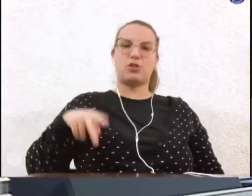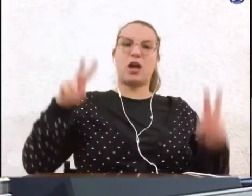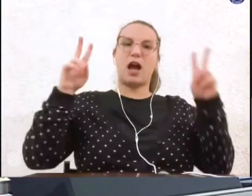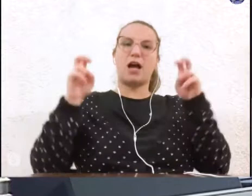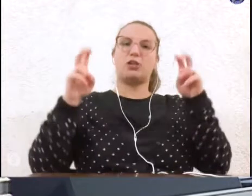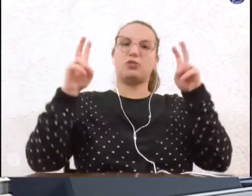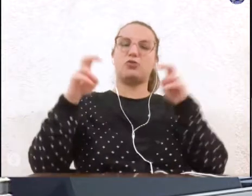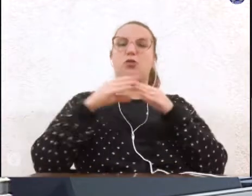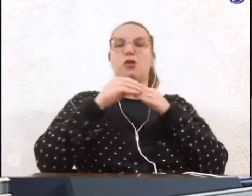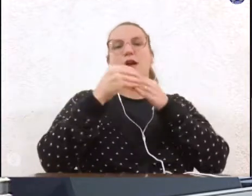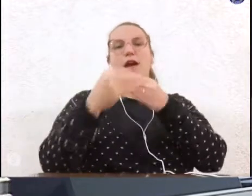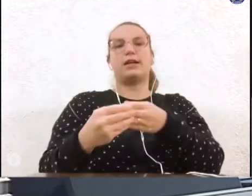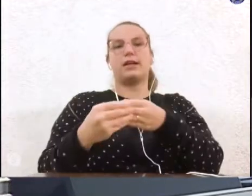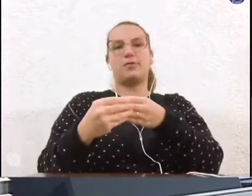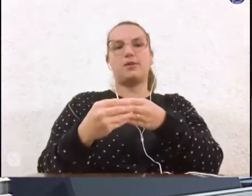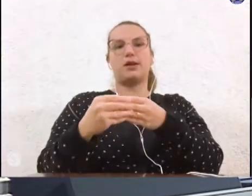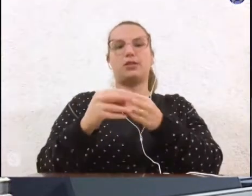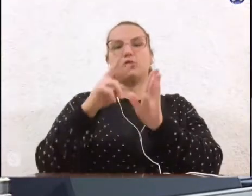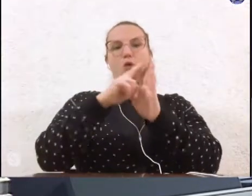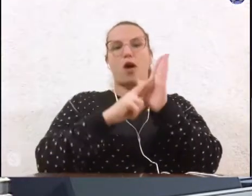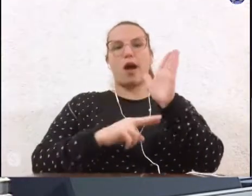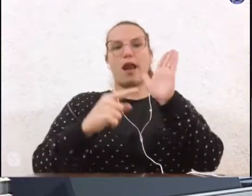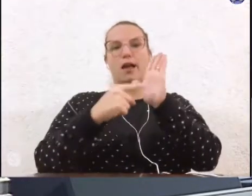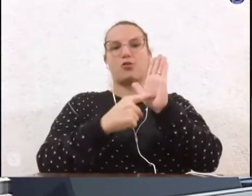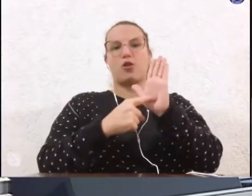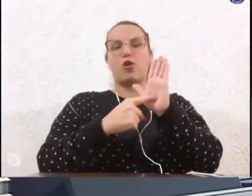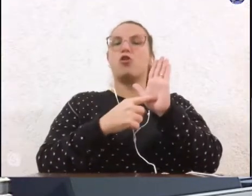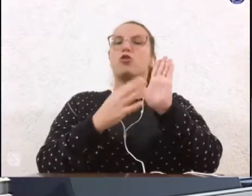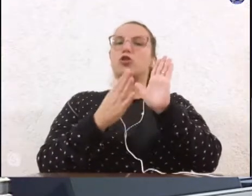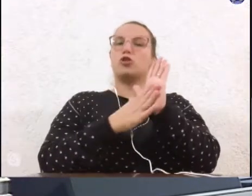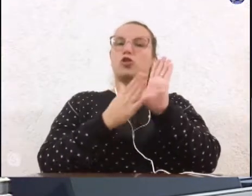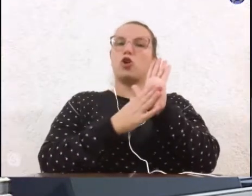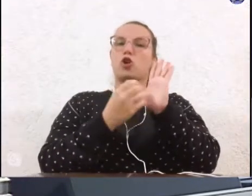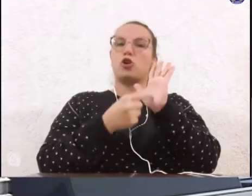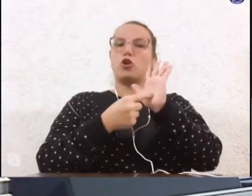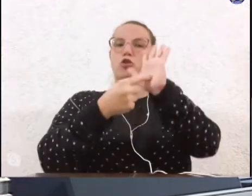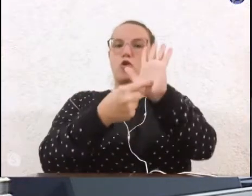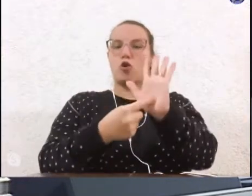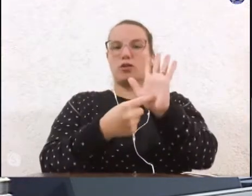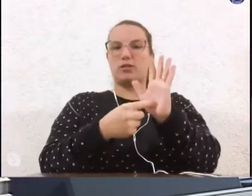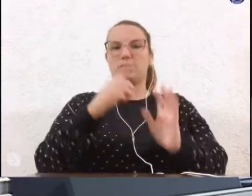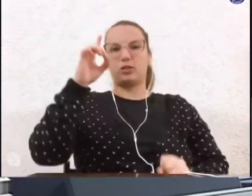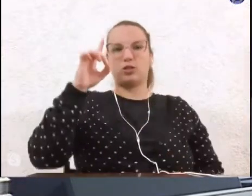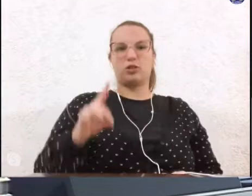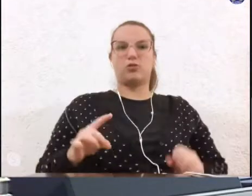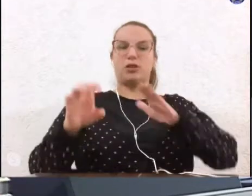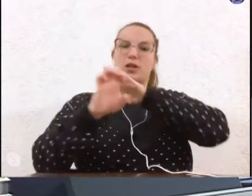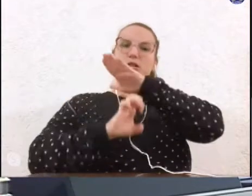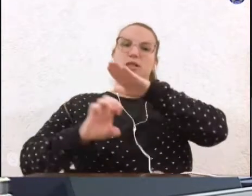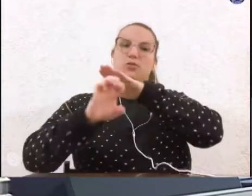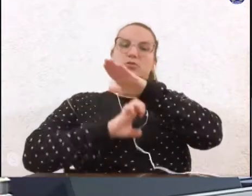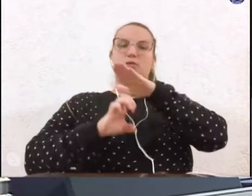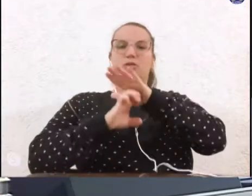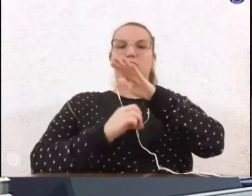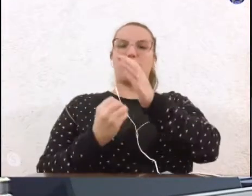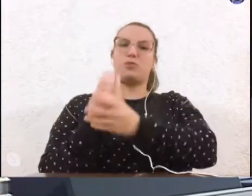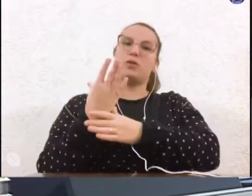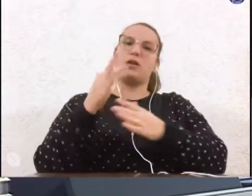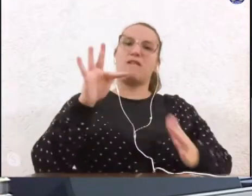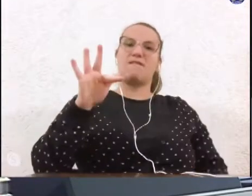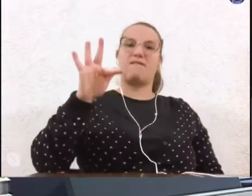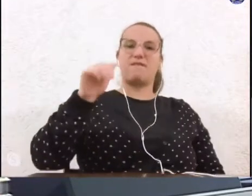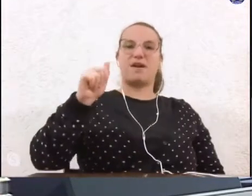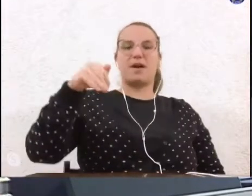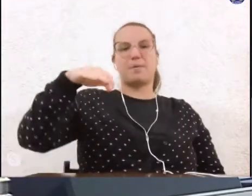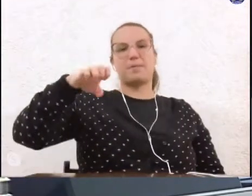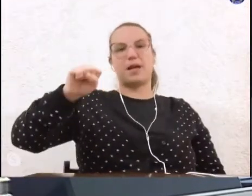encaminhando o relatório e prestação de contas da Diretoria Executiva da Fundação FAMESP, do